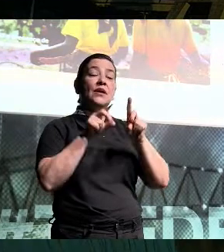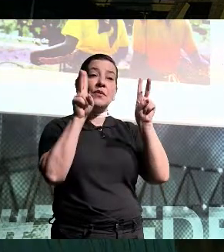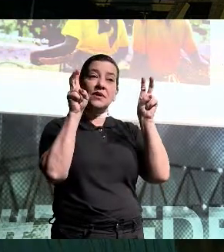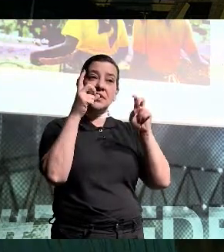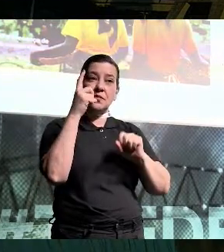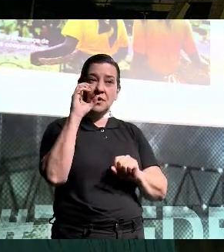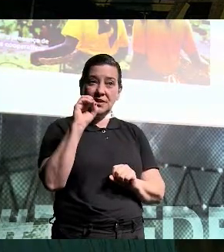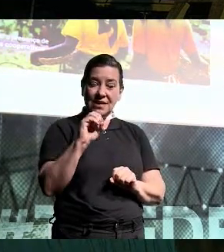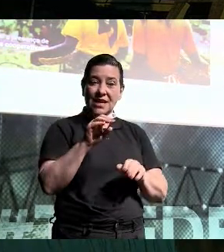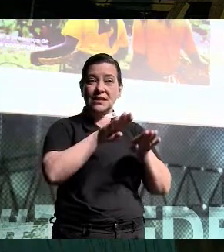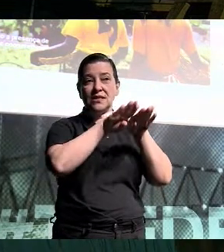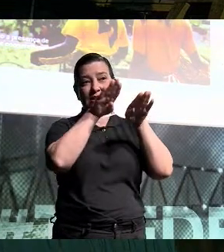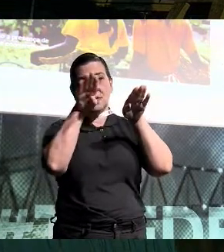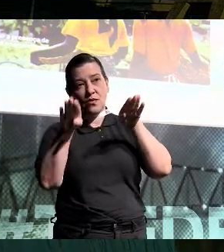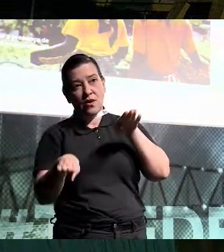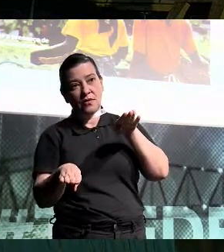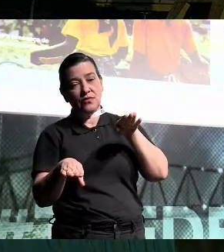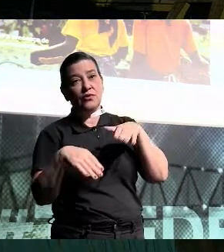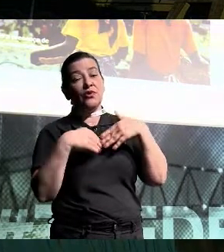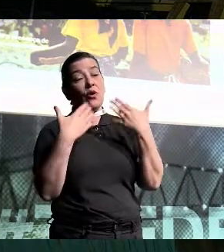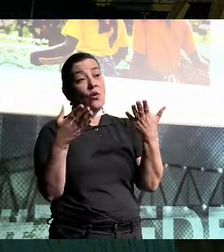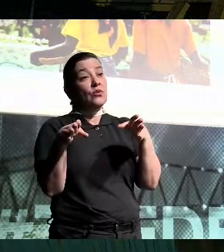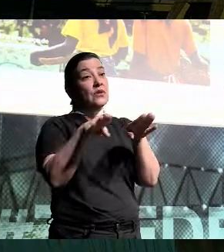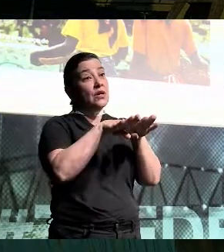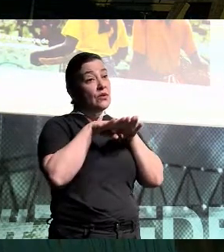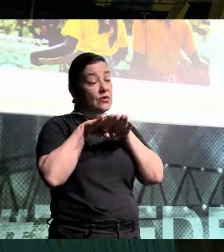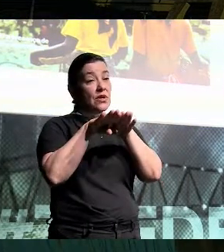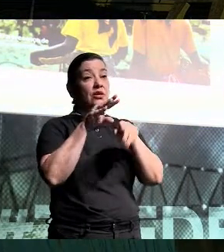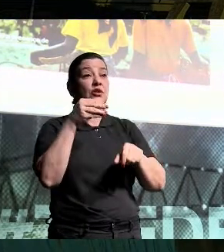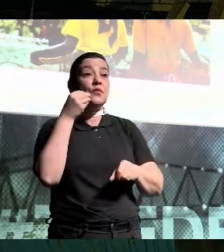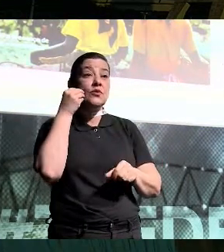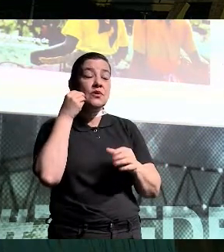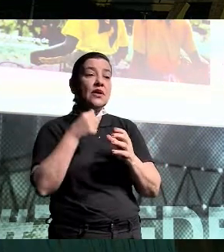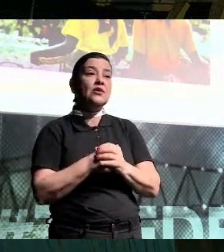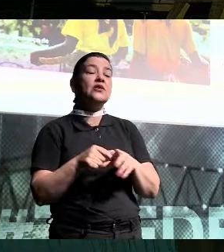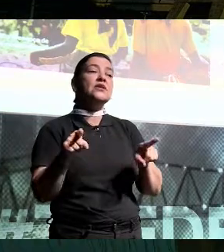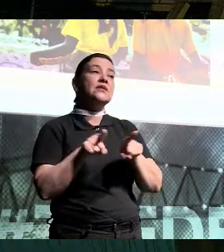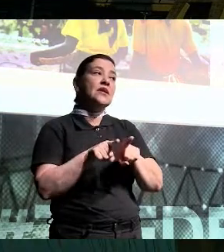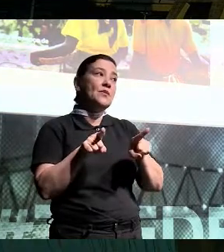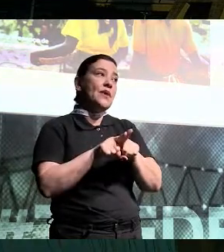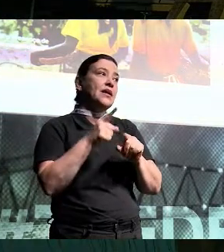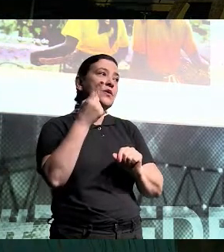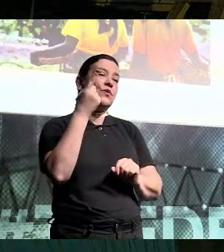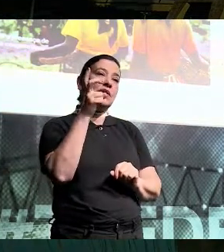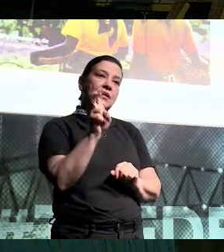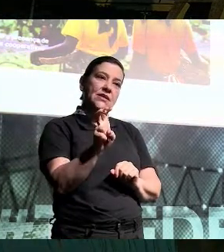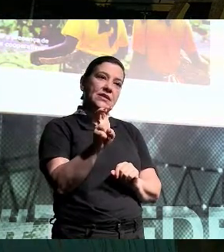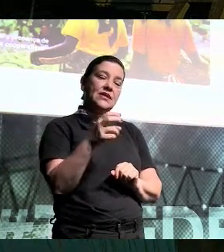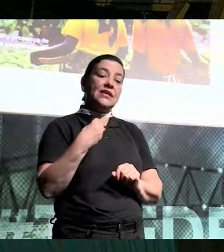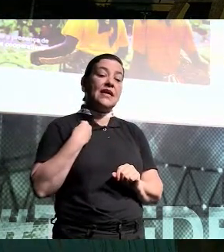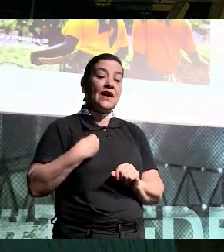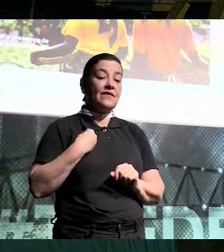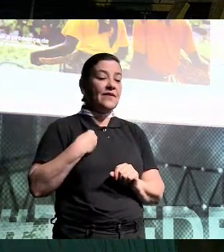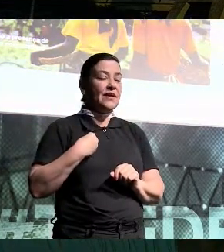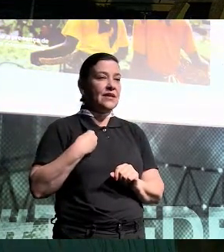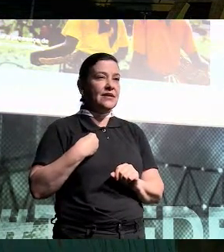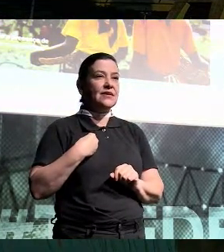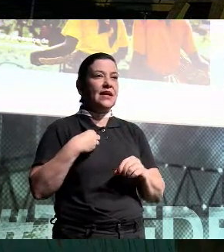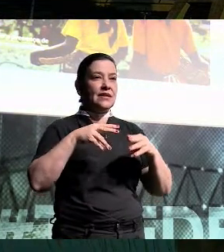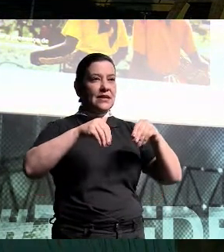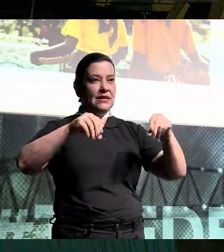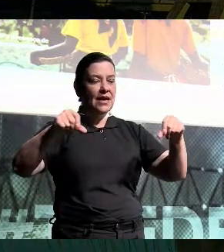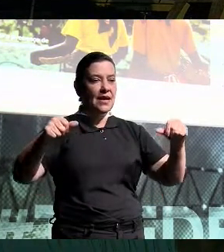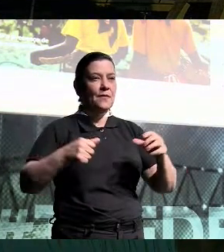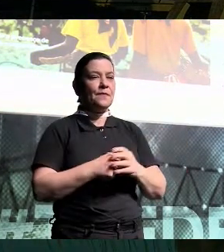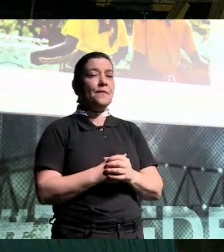10 da desigualdade ou da igualdade de oportunidades e o tema 15, que é da vida terrestre, que fala sobre